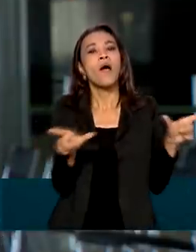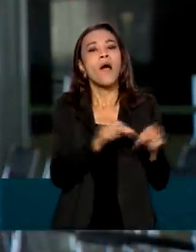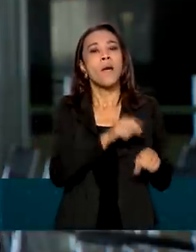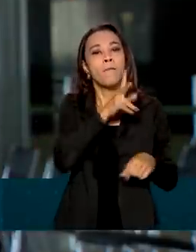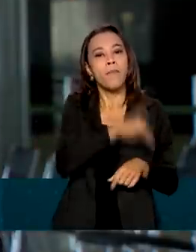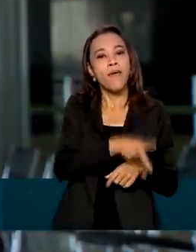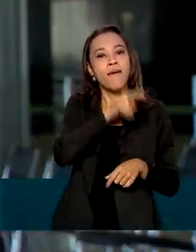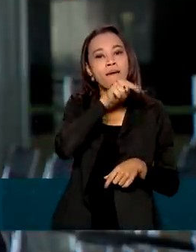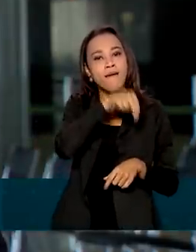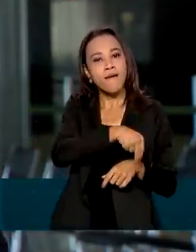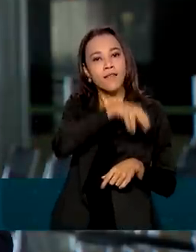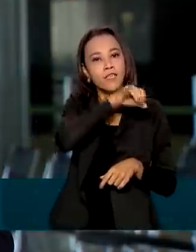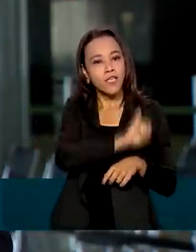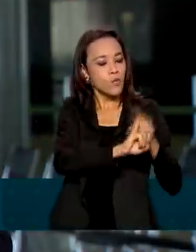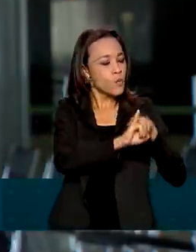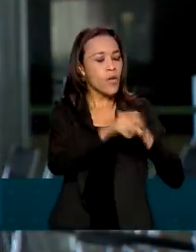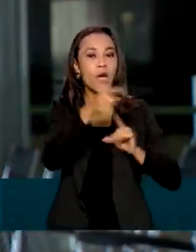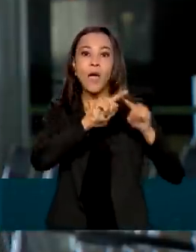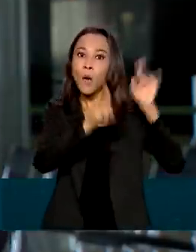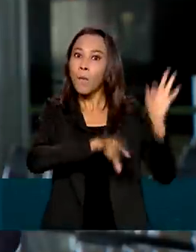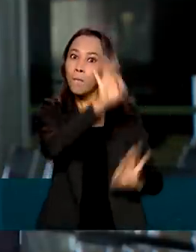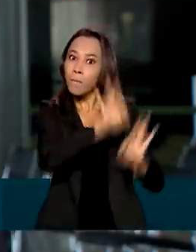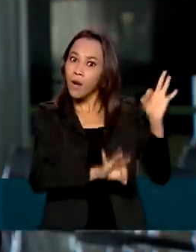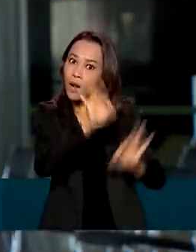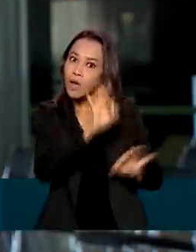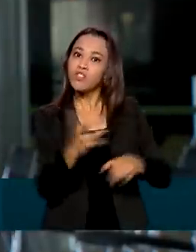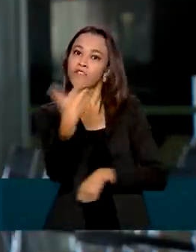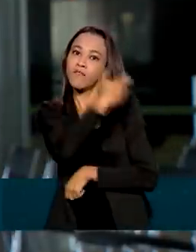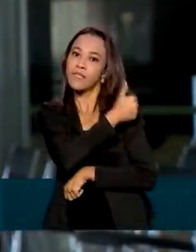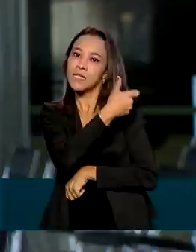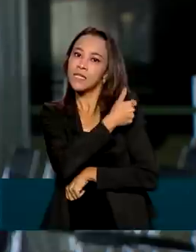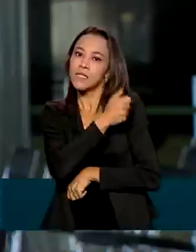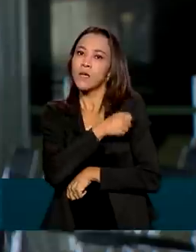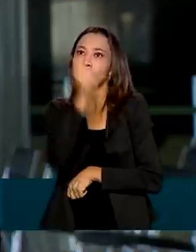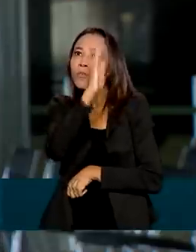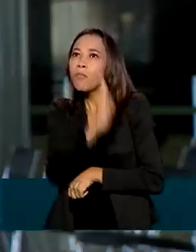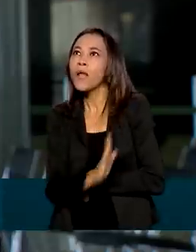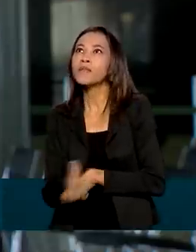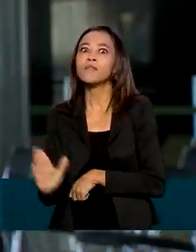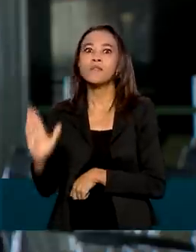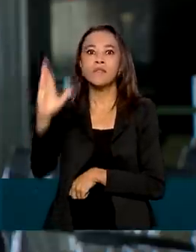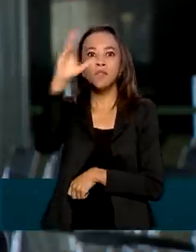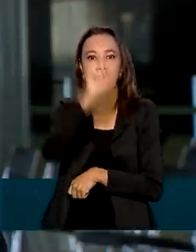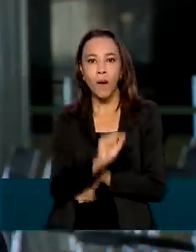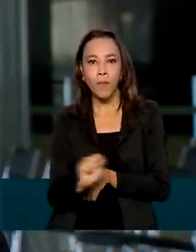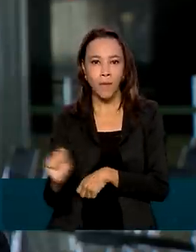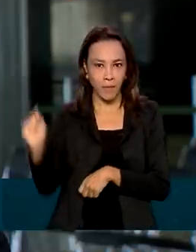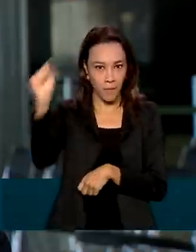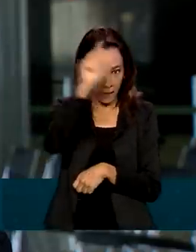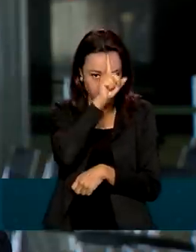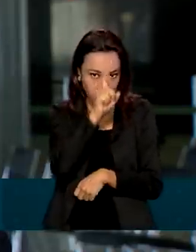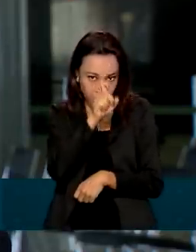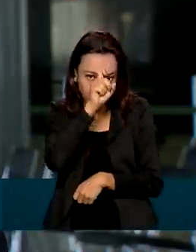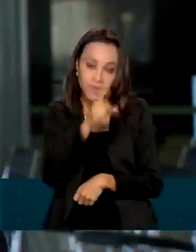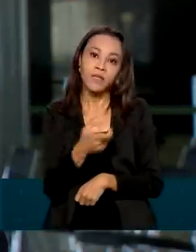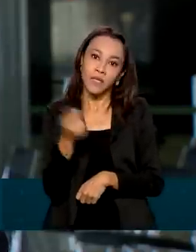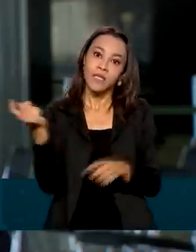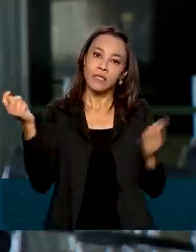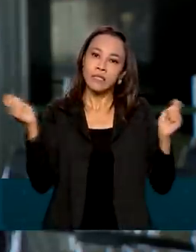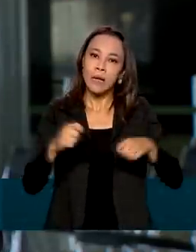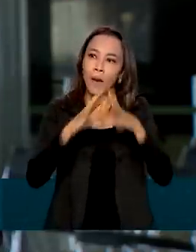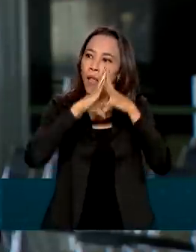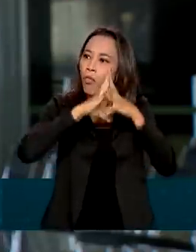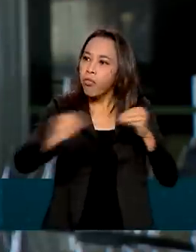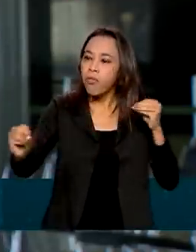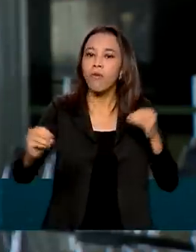o Plano Nacional de Imunizações. A partir desse plano de vacinação nacional, que é super capilarizado, nós podemos erradicar aqui no Brasil